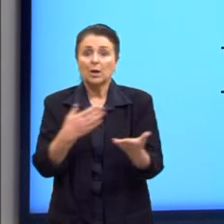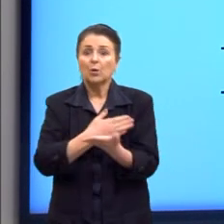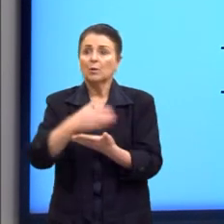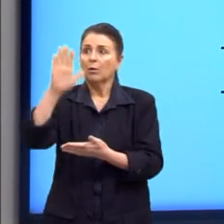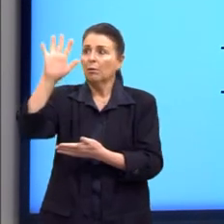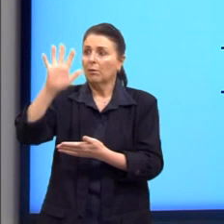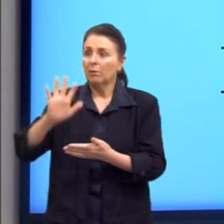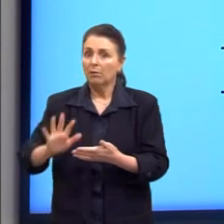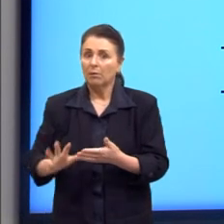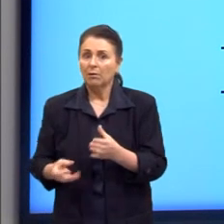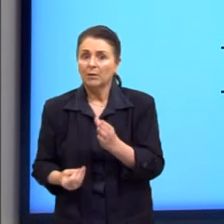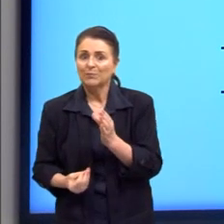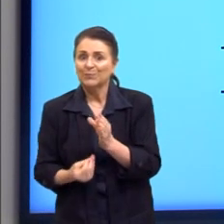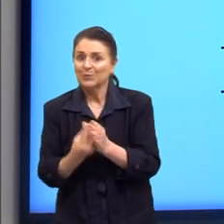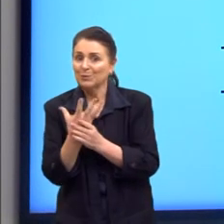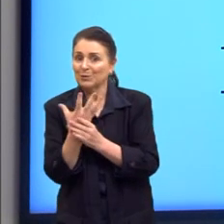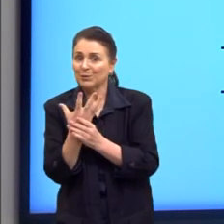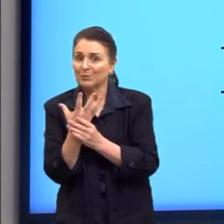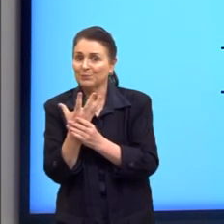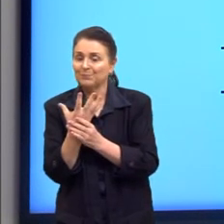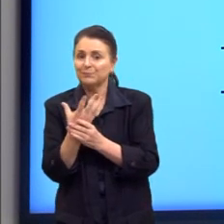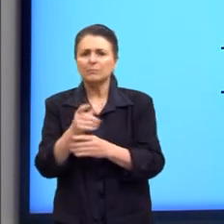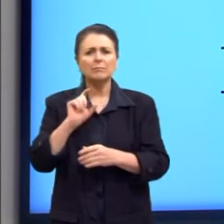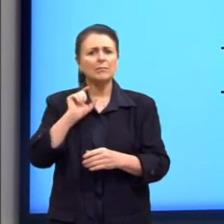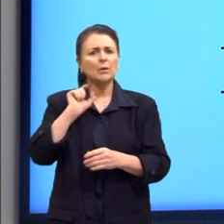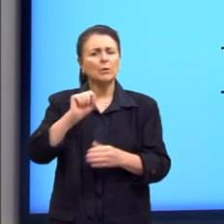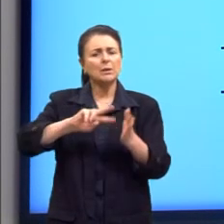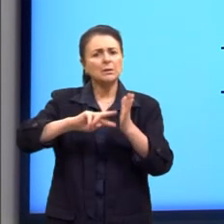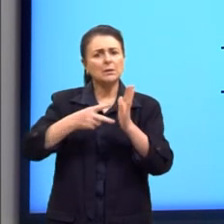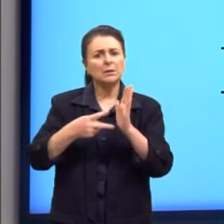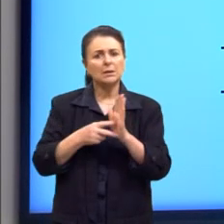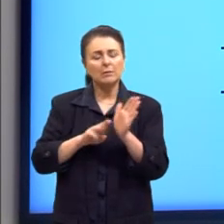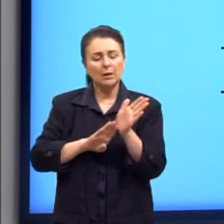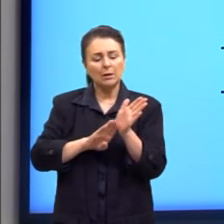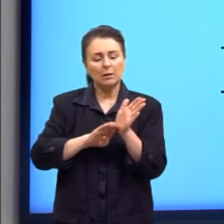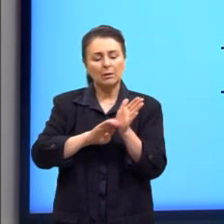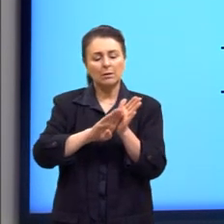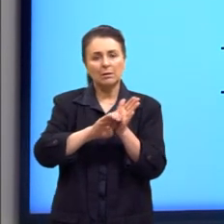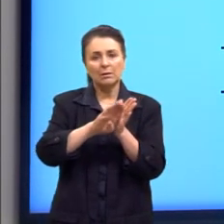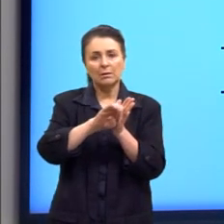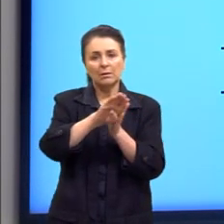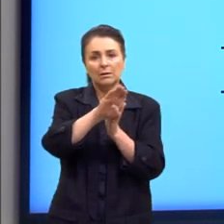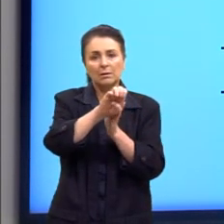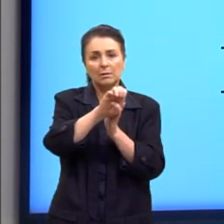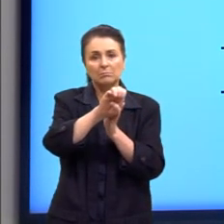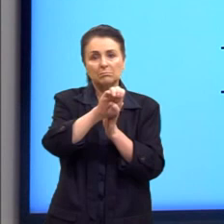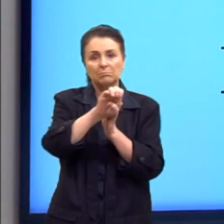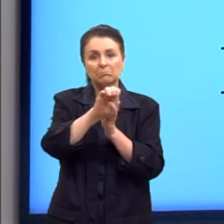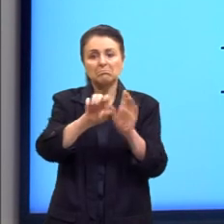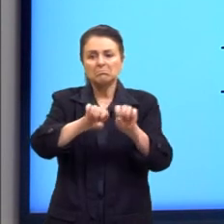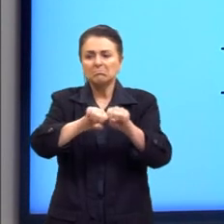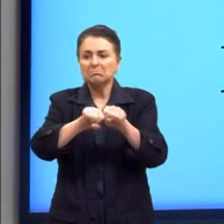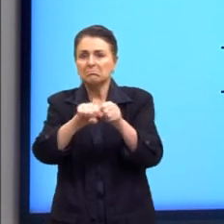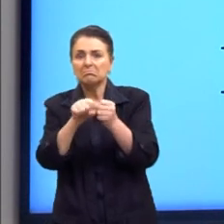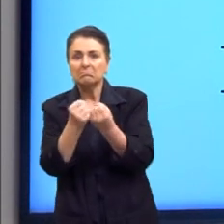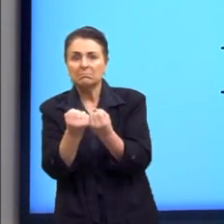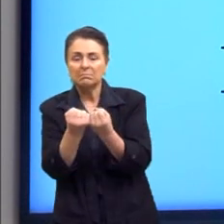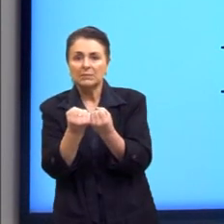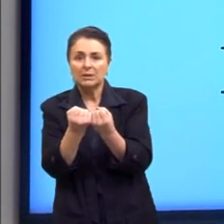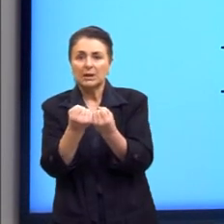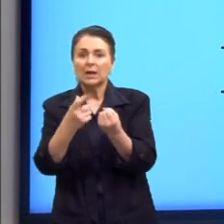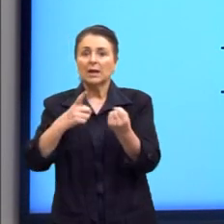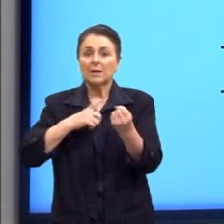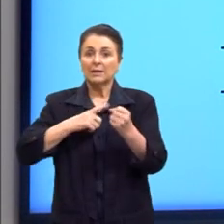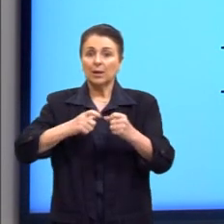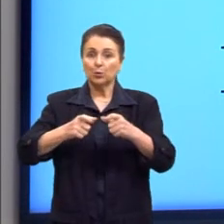esses produtos. E o que é essa bolsa de valores que quebrou? Então a gente tem Wall Street lá em